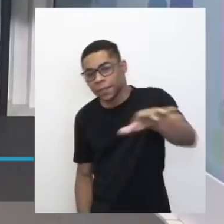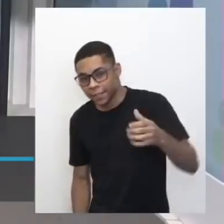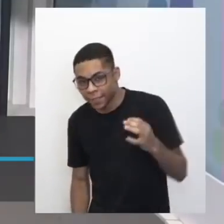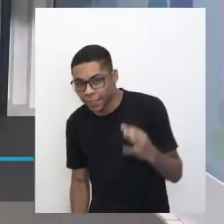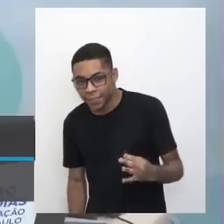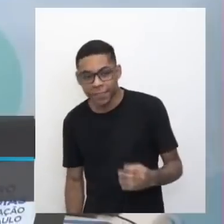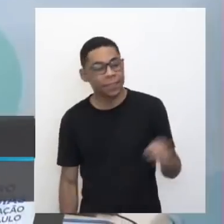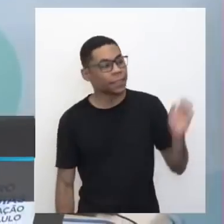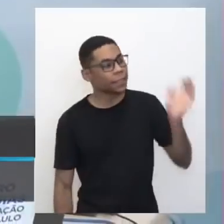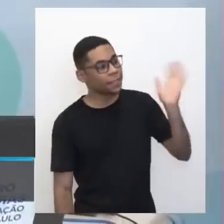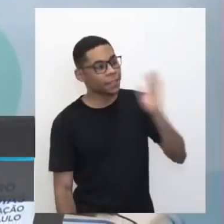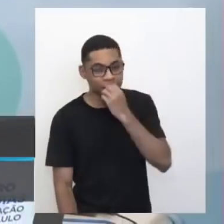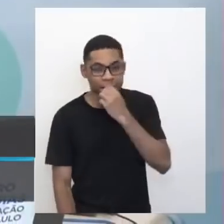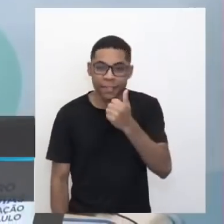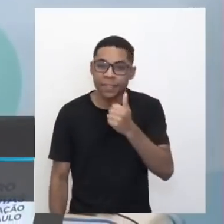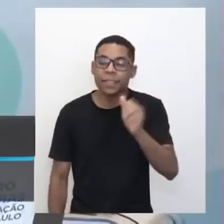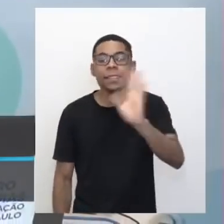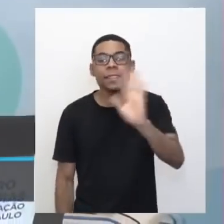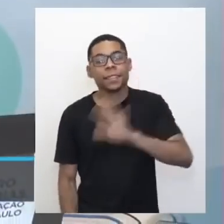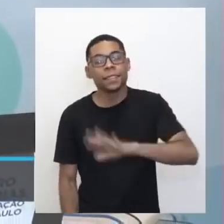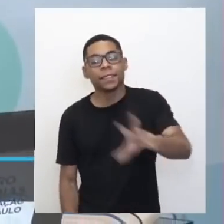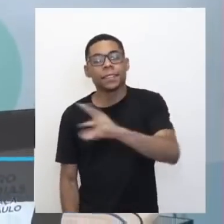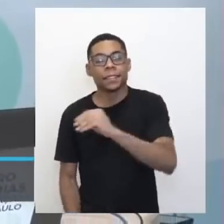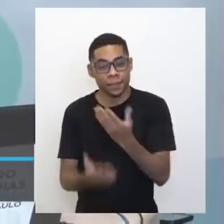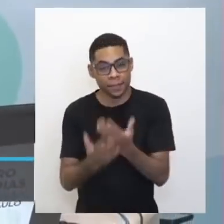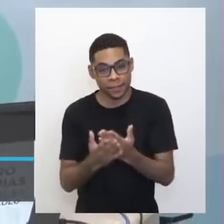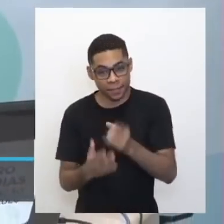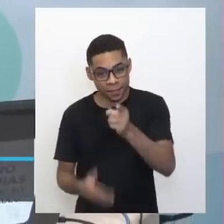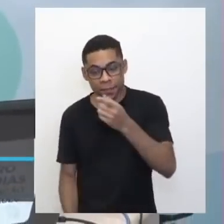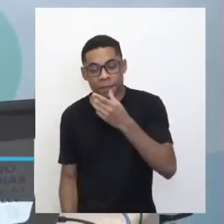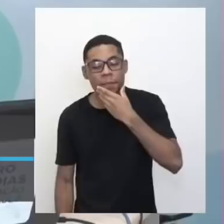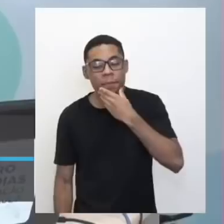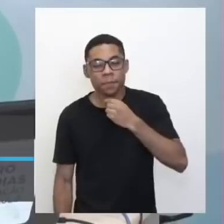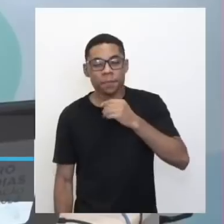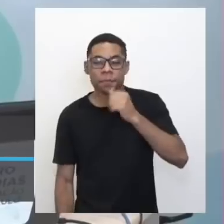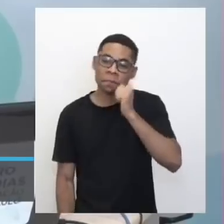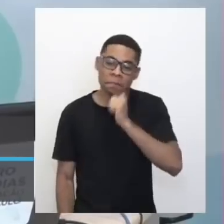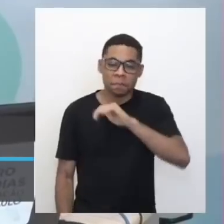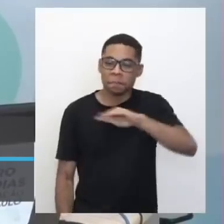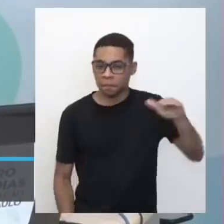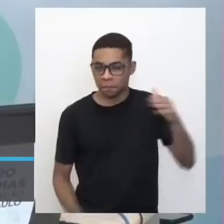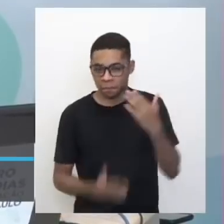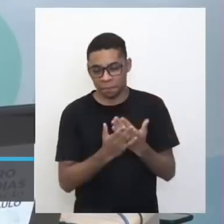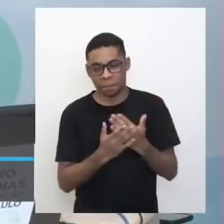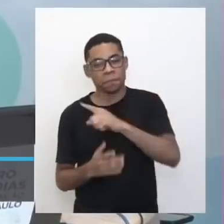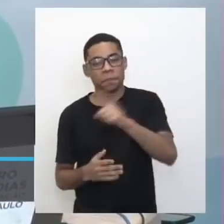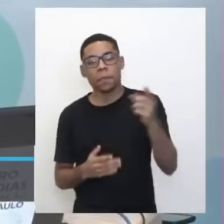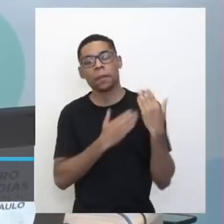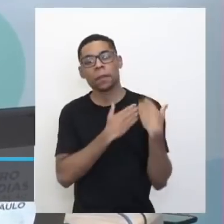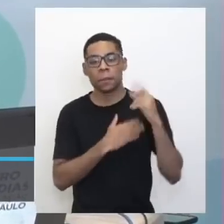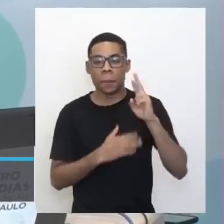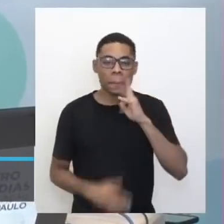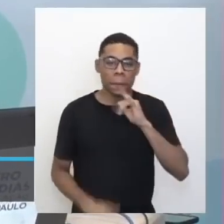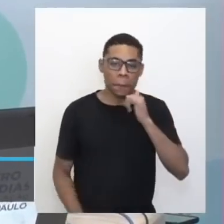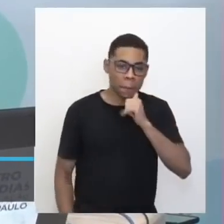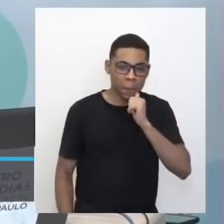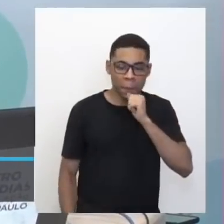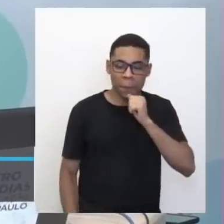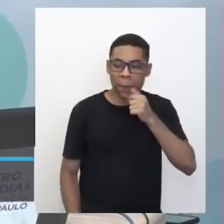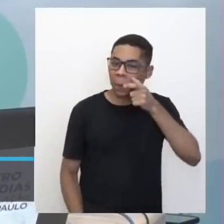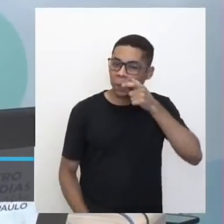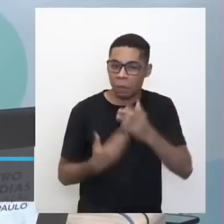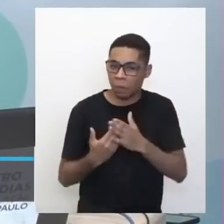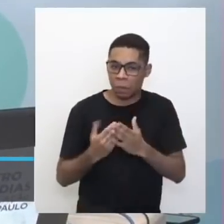isso aí, então também quero dar as boas-vindas a você estudante, aos responsáveis que possam estar acompanhando as aulas e claro, nossos queridos colegas